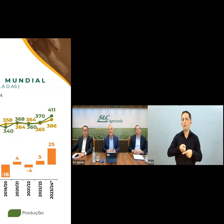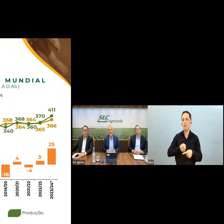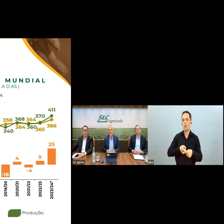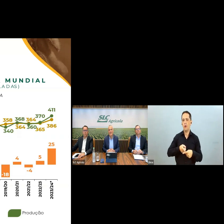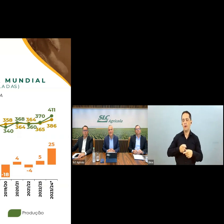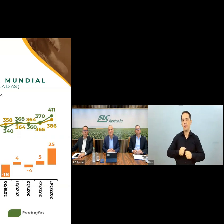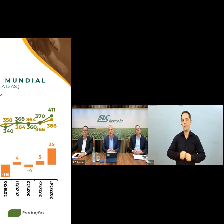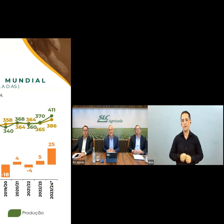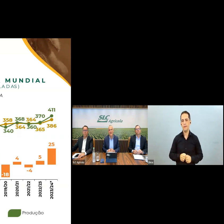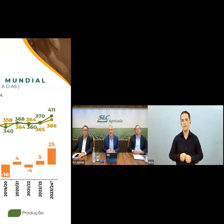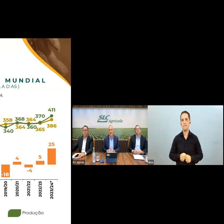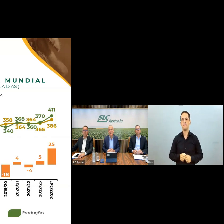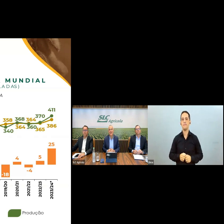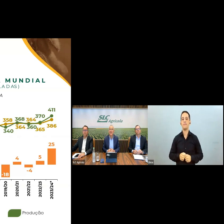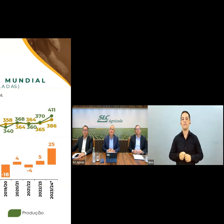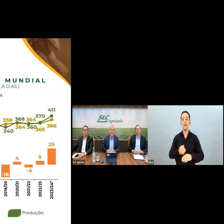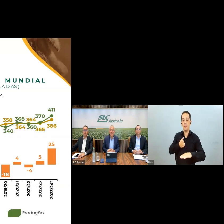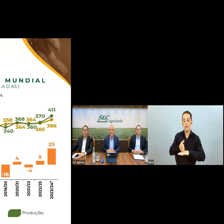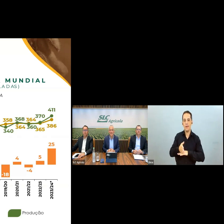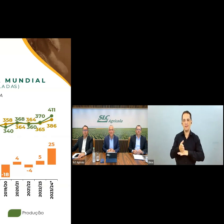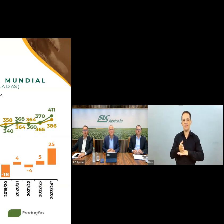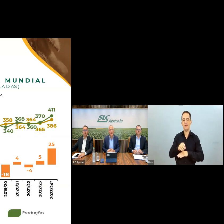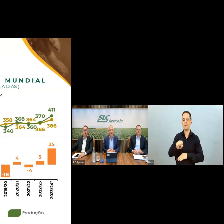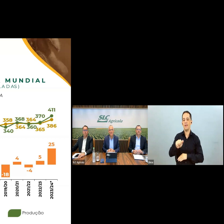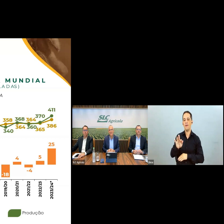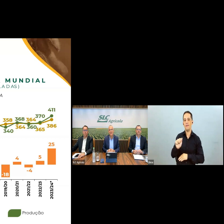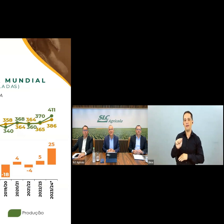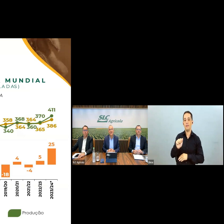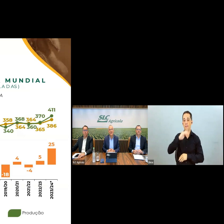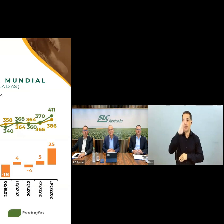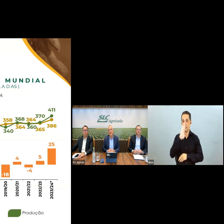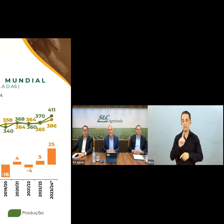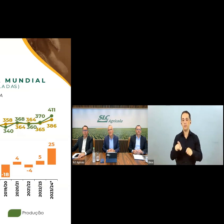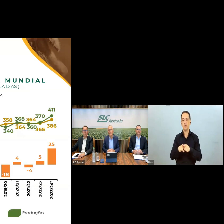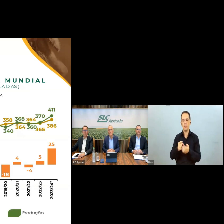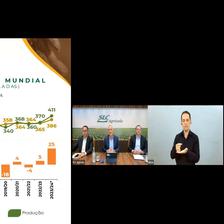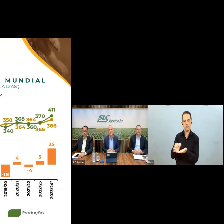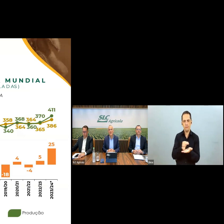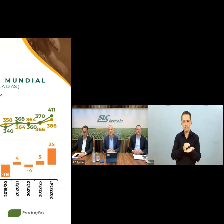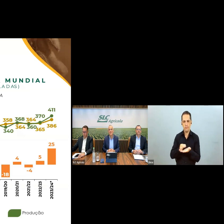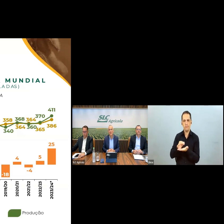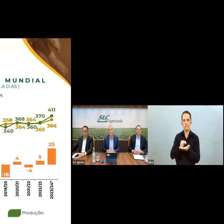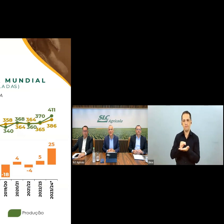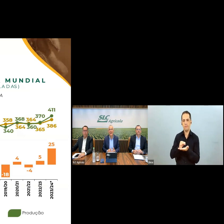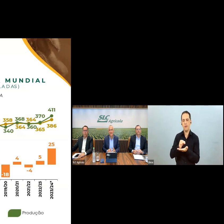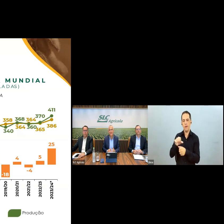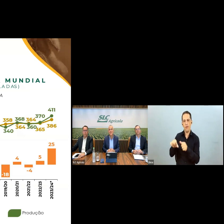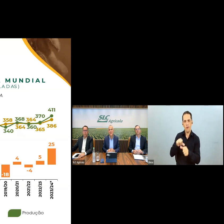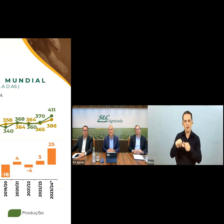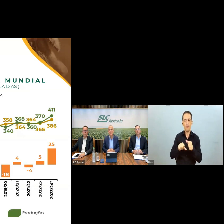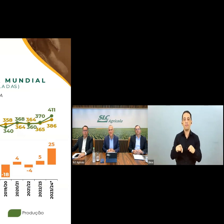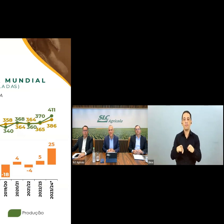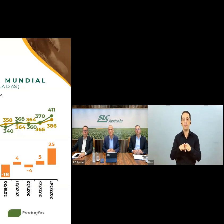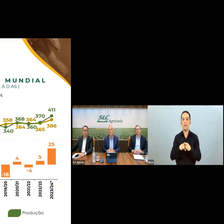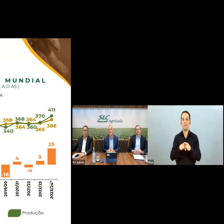entrada da safra brasileira e pela apreciação cambial, crescimento da produção brasileira de soja em